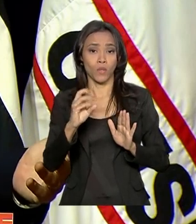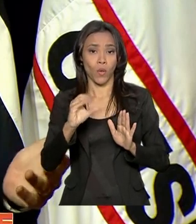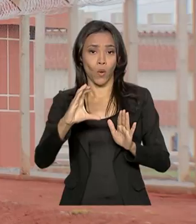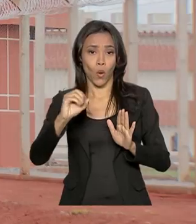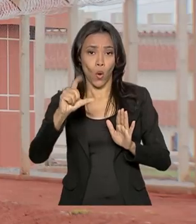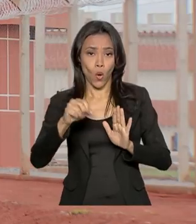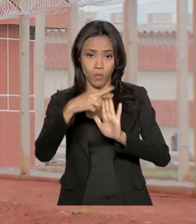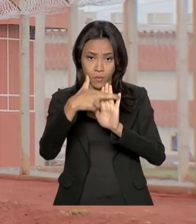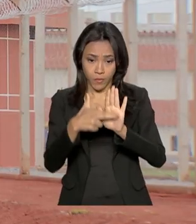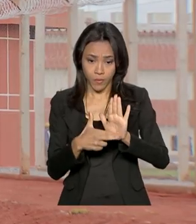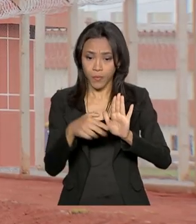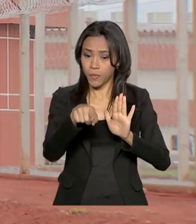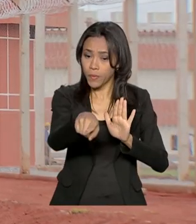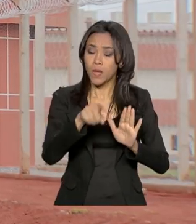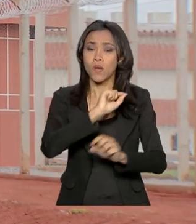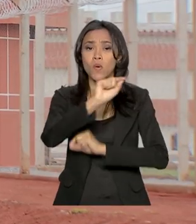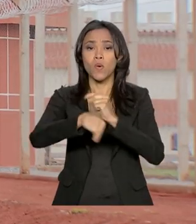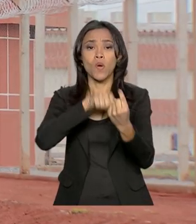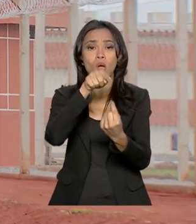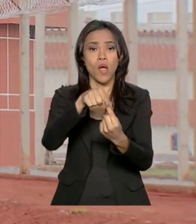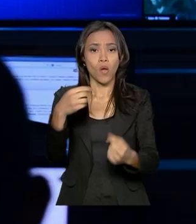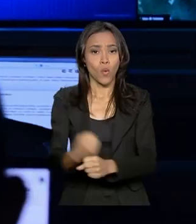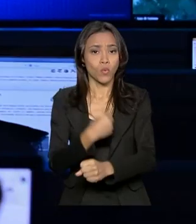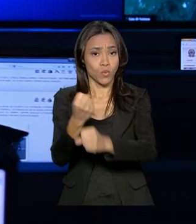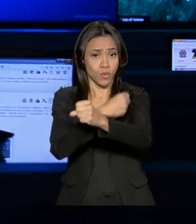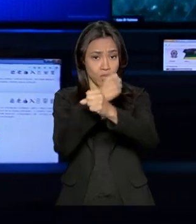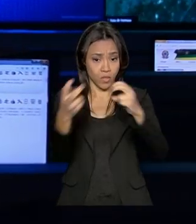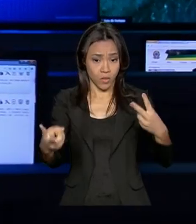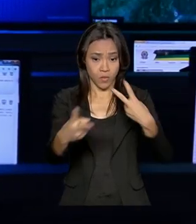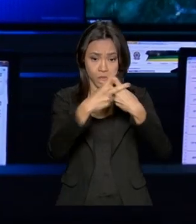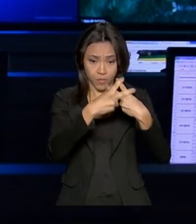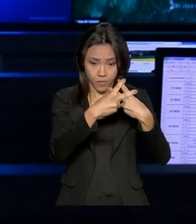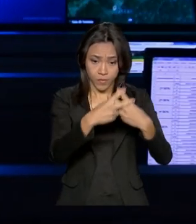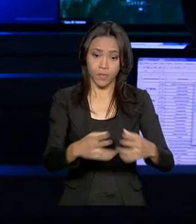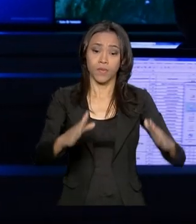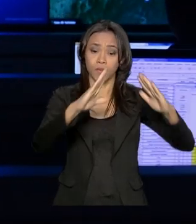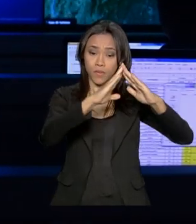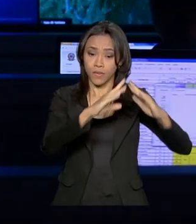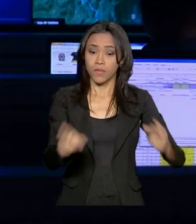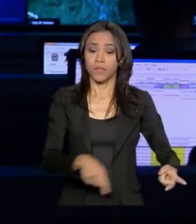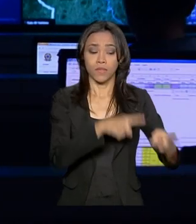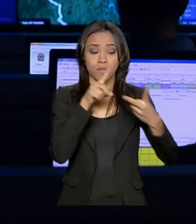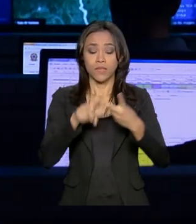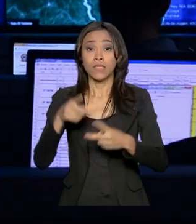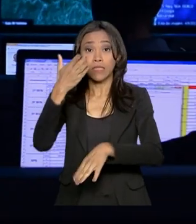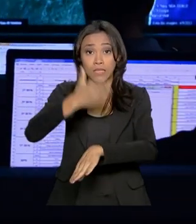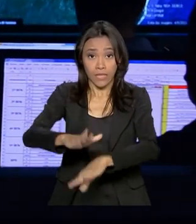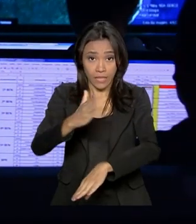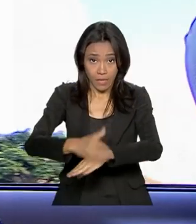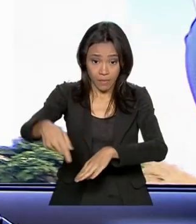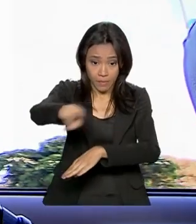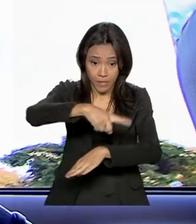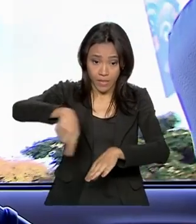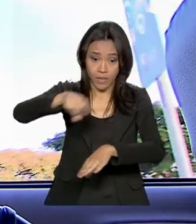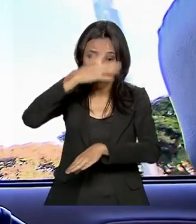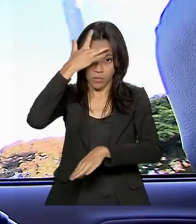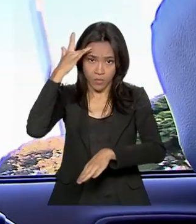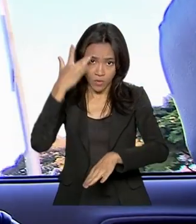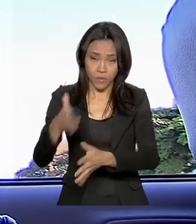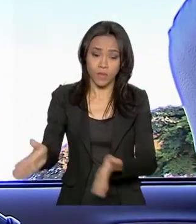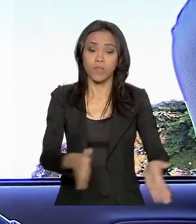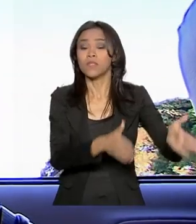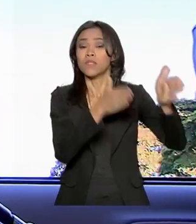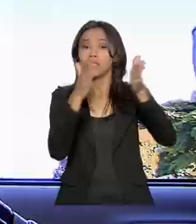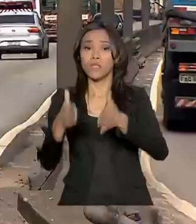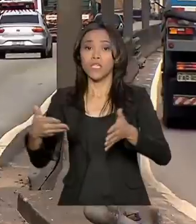-privadas para a construção de penitenciárias, treinamento e combate de policiais para crimes cibernéticos e compartilhamento